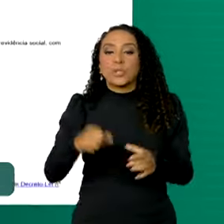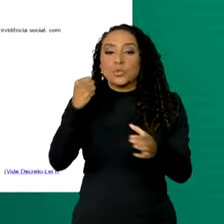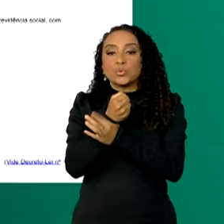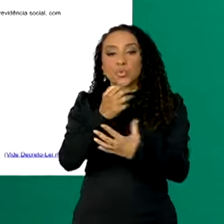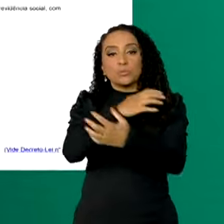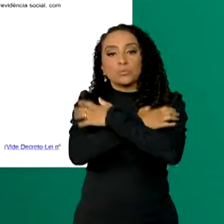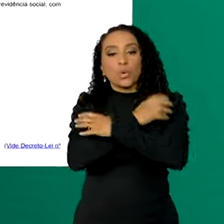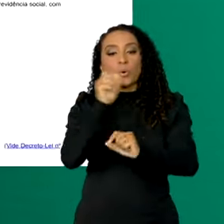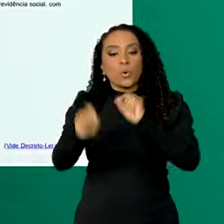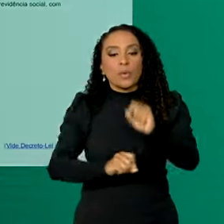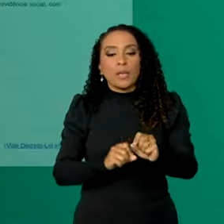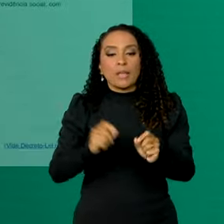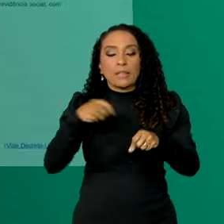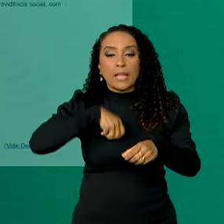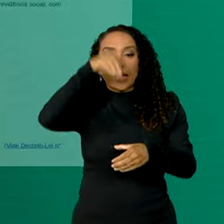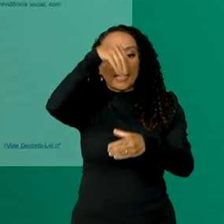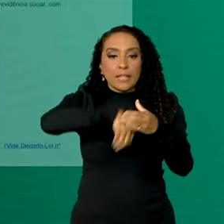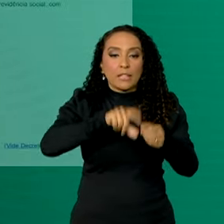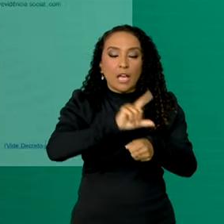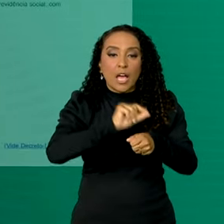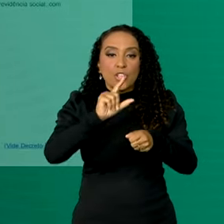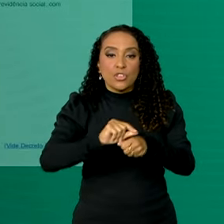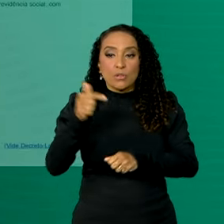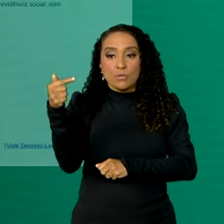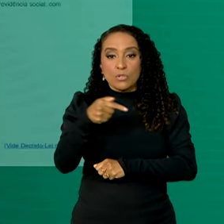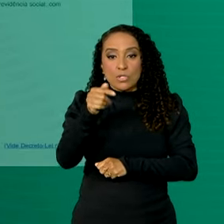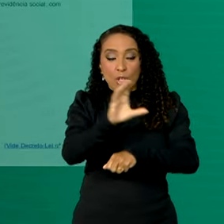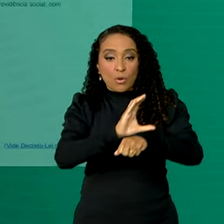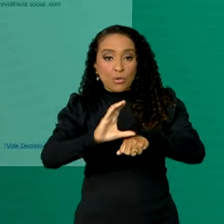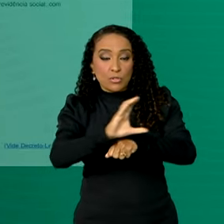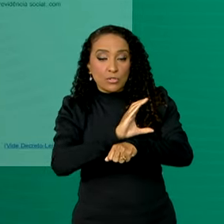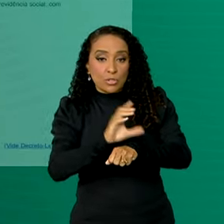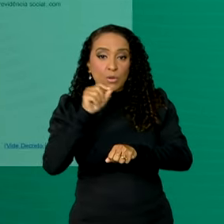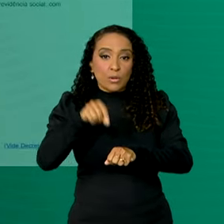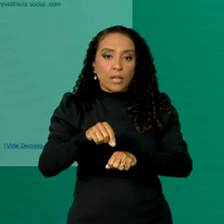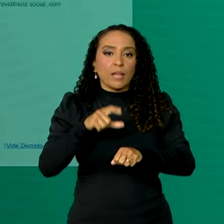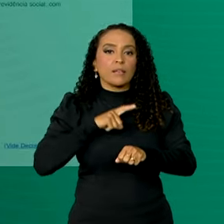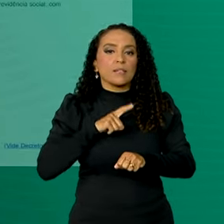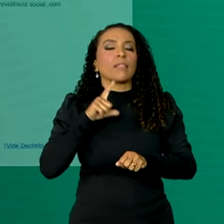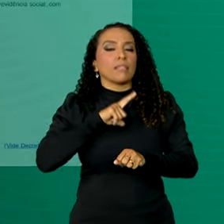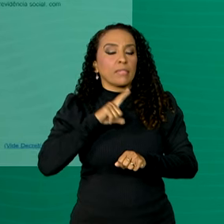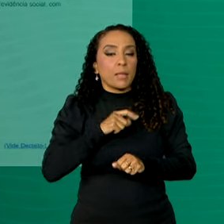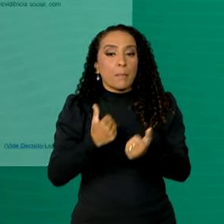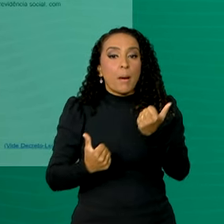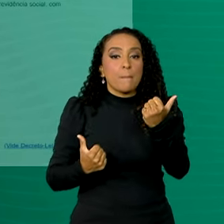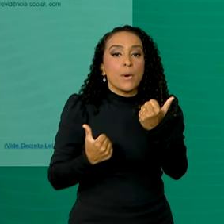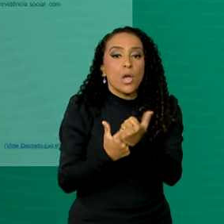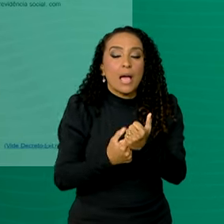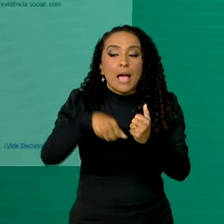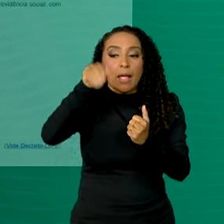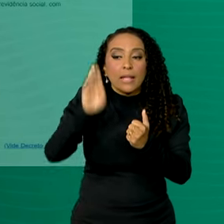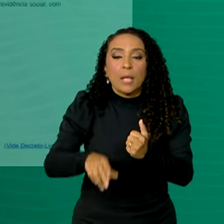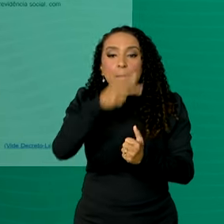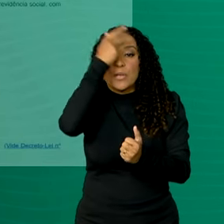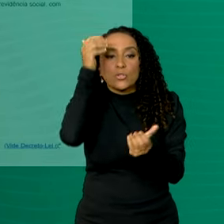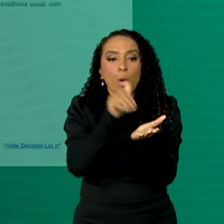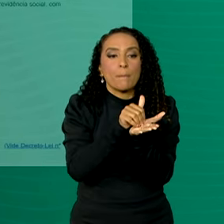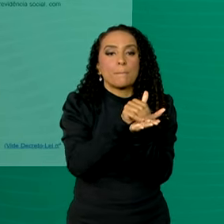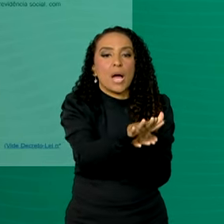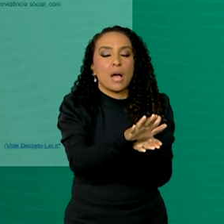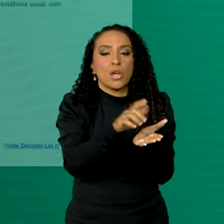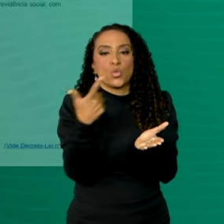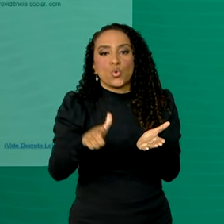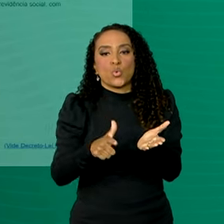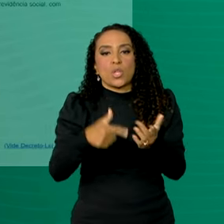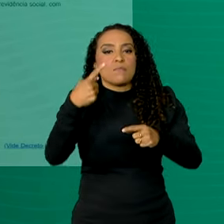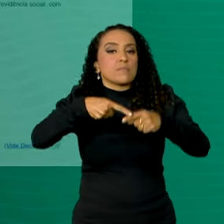-desemprego previsto no artigo 7º da Constituição existe para apoiar quem foi demitido sem